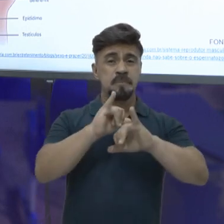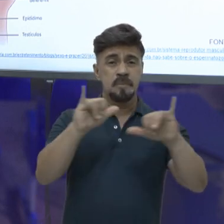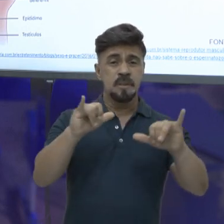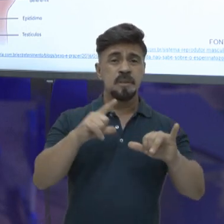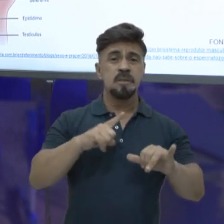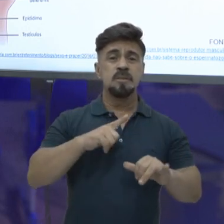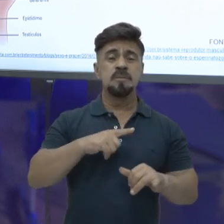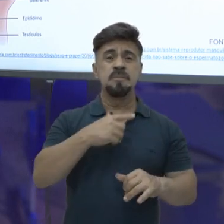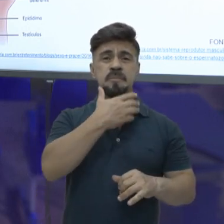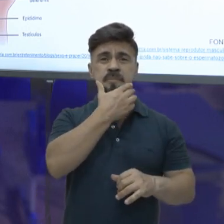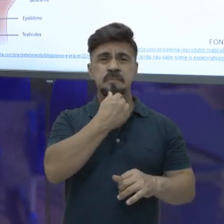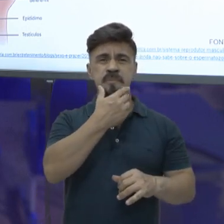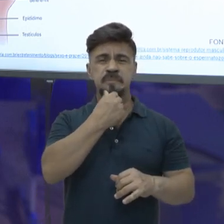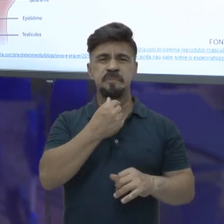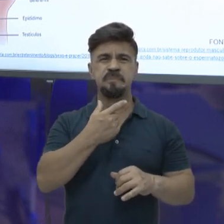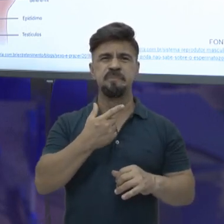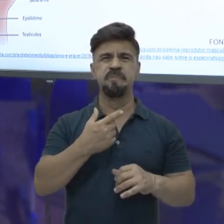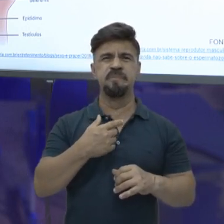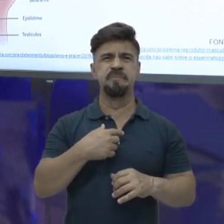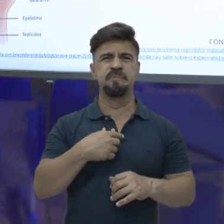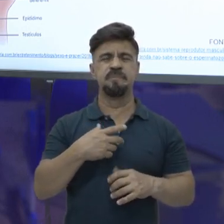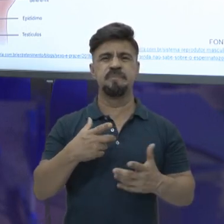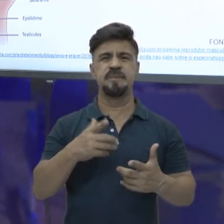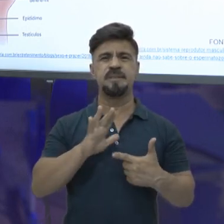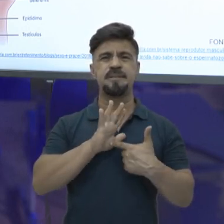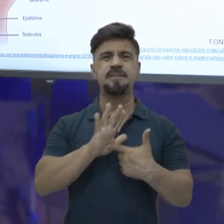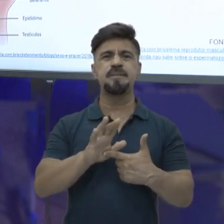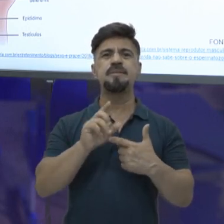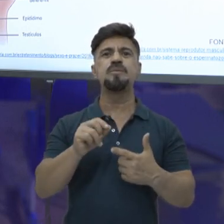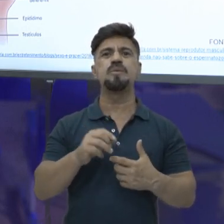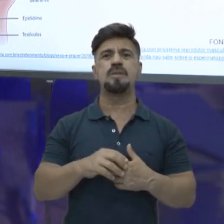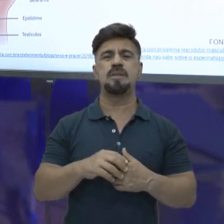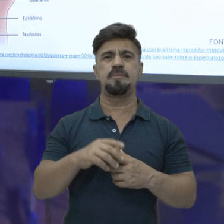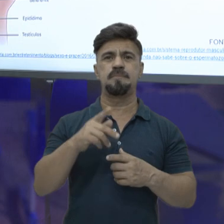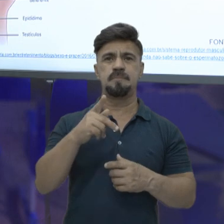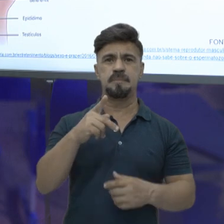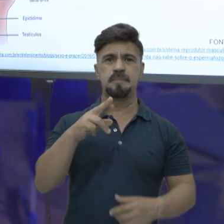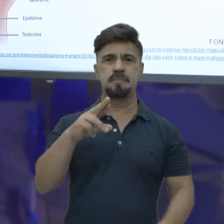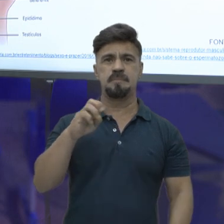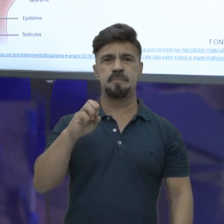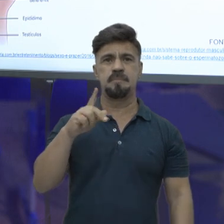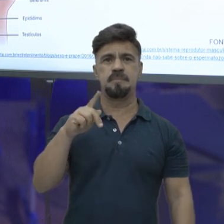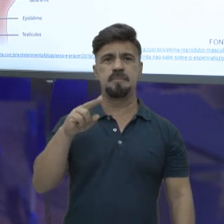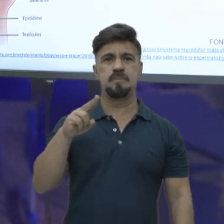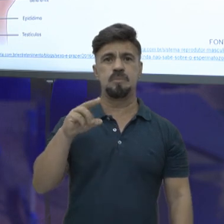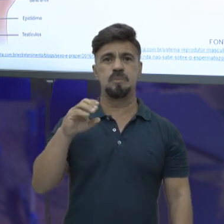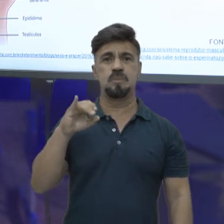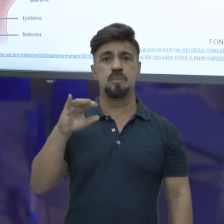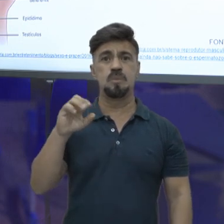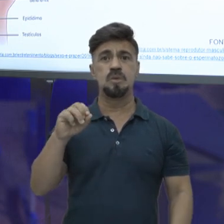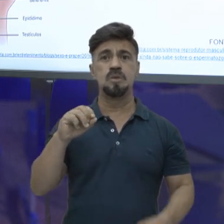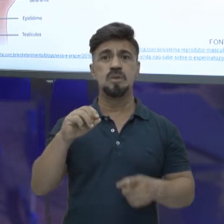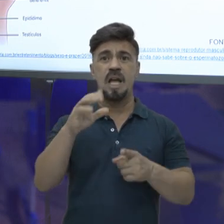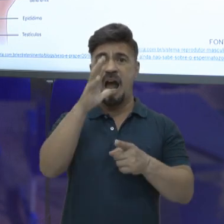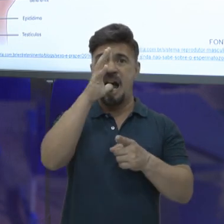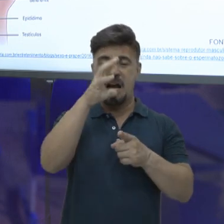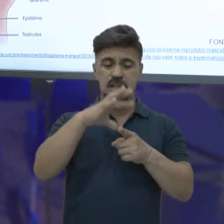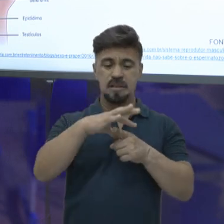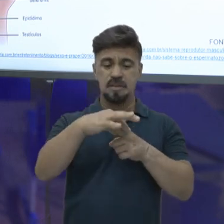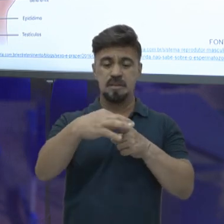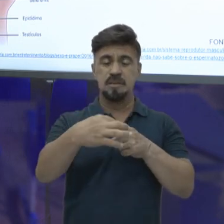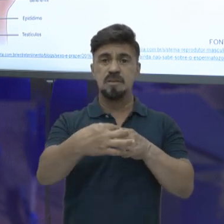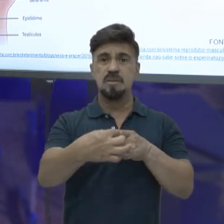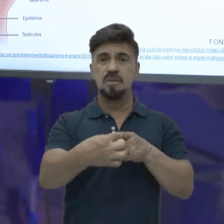meninos que ainda apresentam estrutura chamada de prepúcio. O prepúcio é uma pelezinha que fica na região da